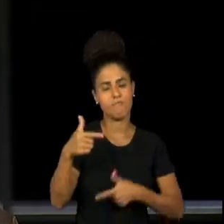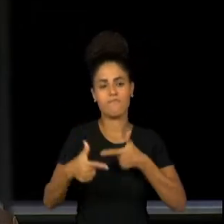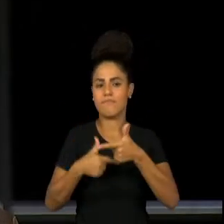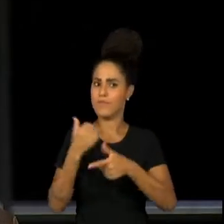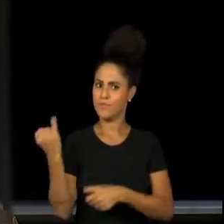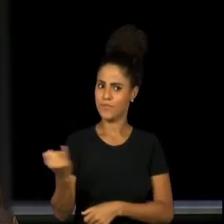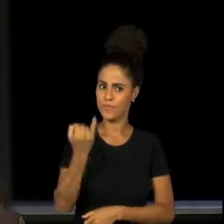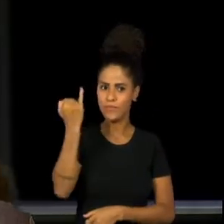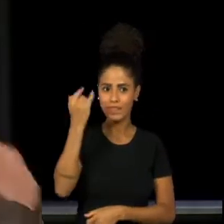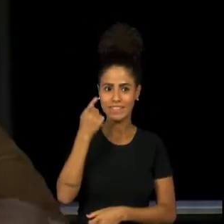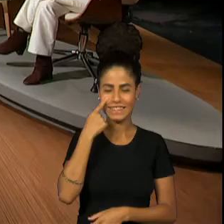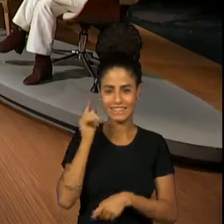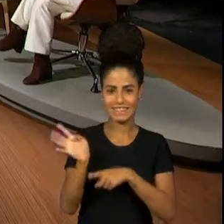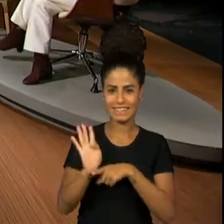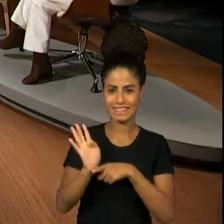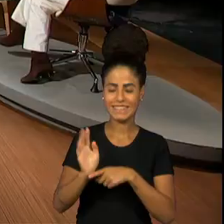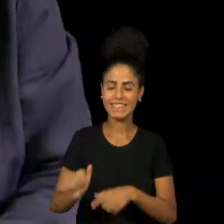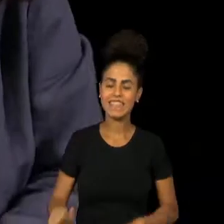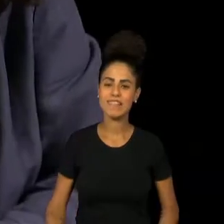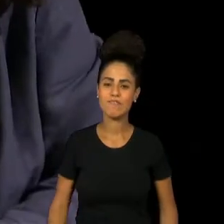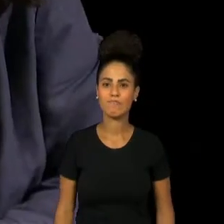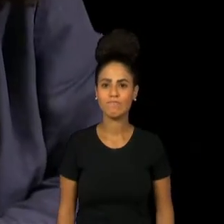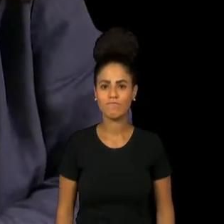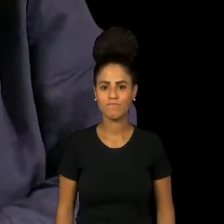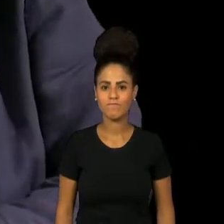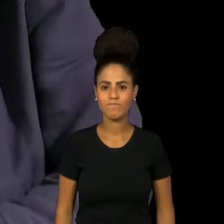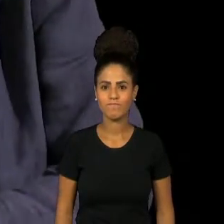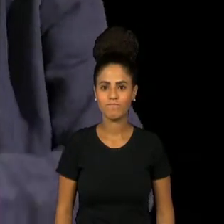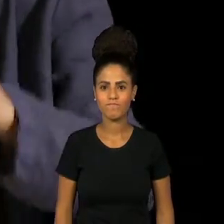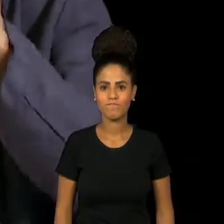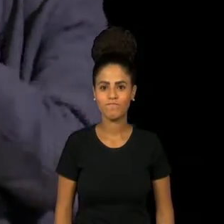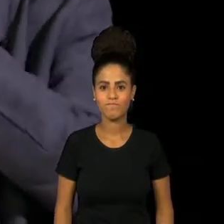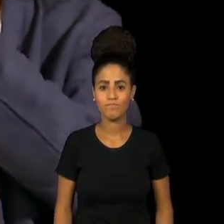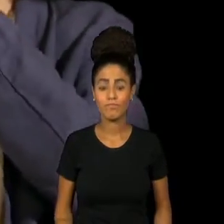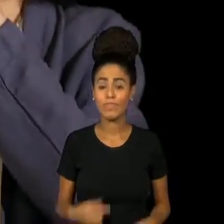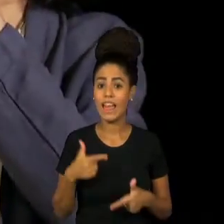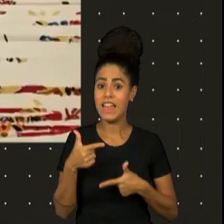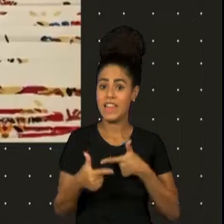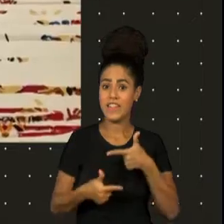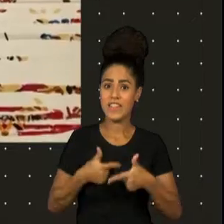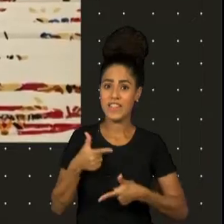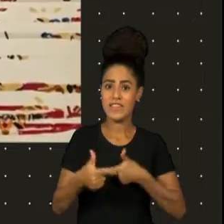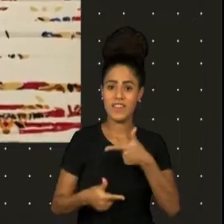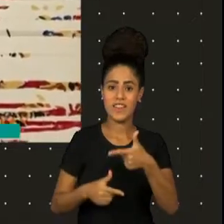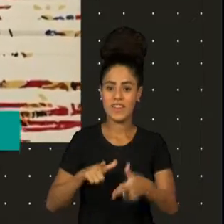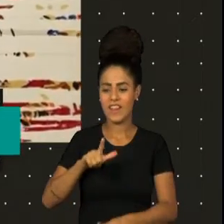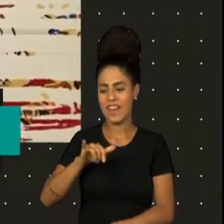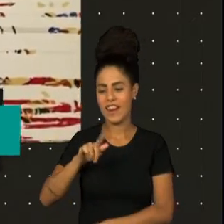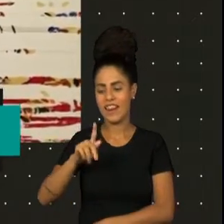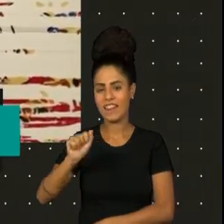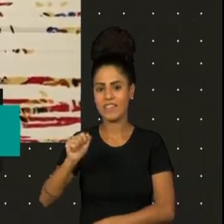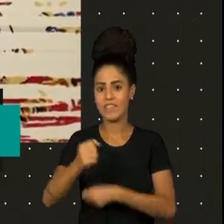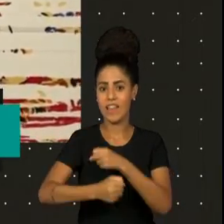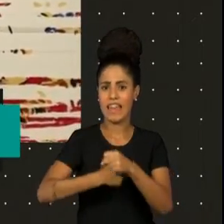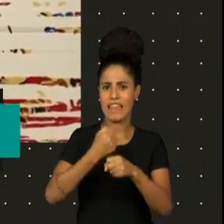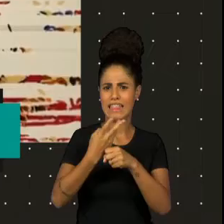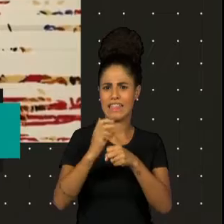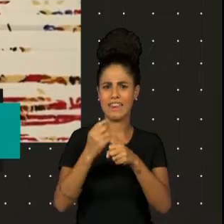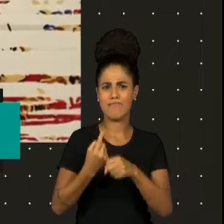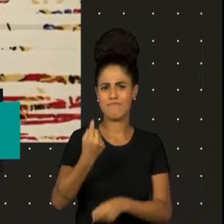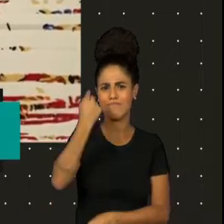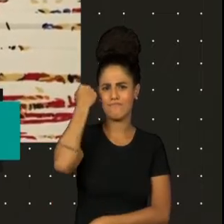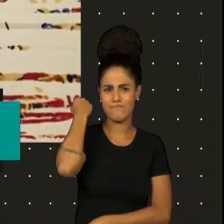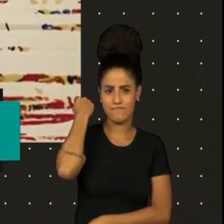importante. Olha só. Eu trabalhei com a Lígia Cortez 30 anos atrás, no espetáculo Pequenos